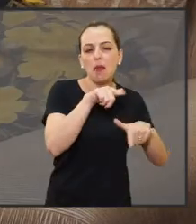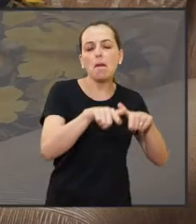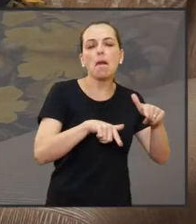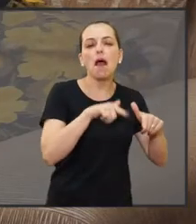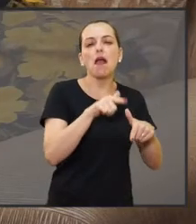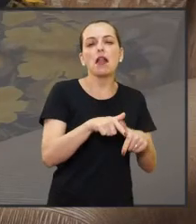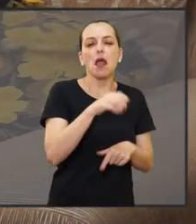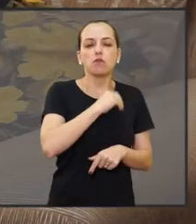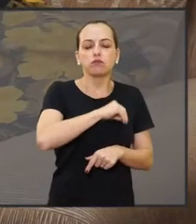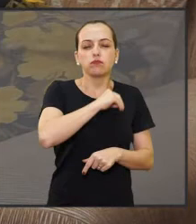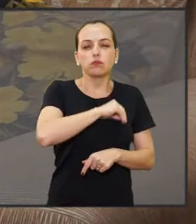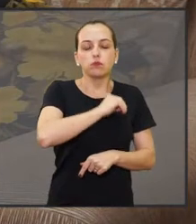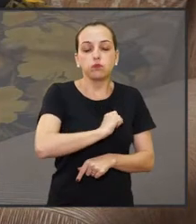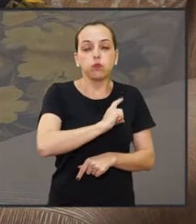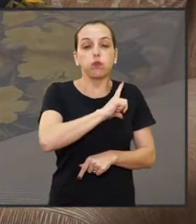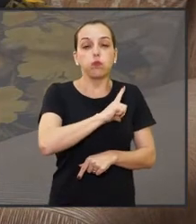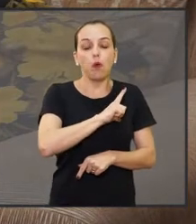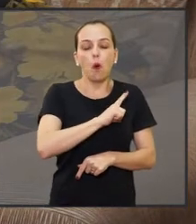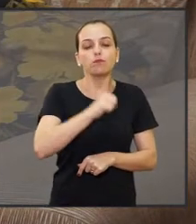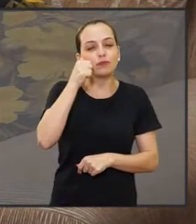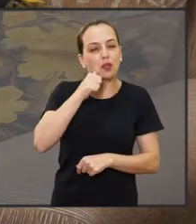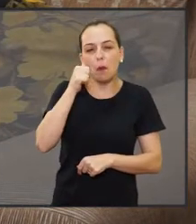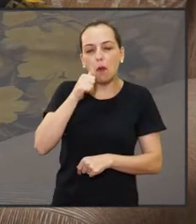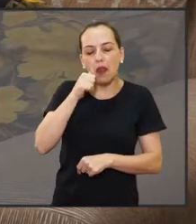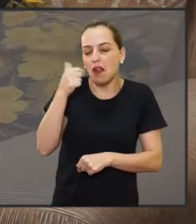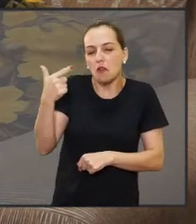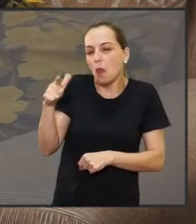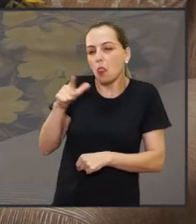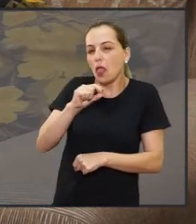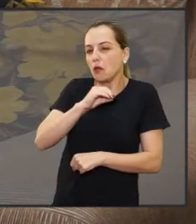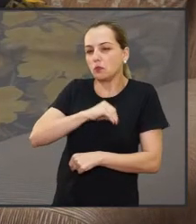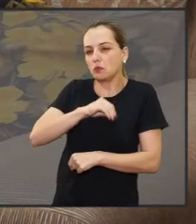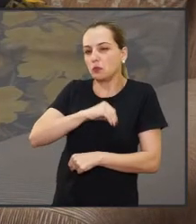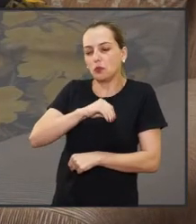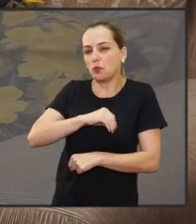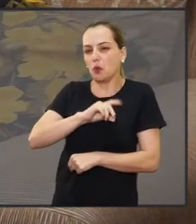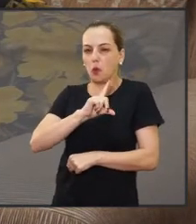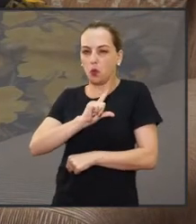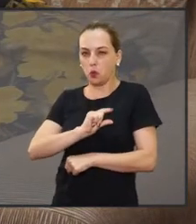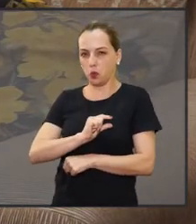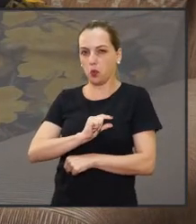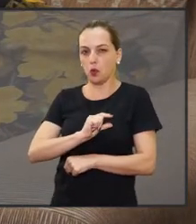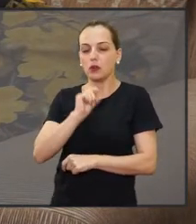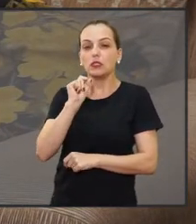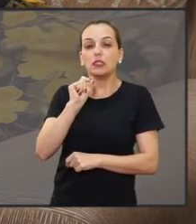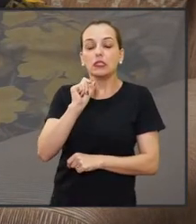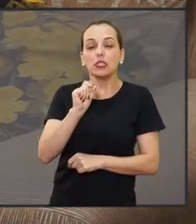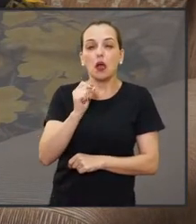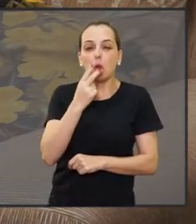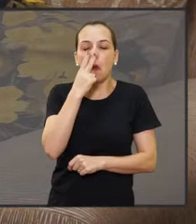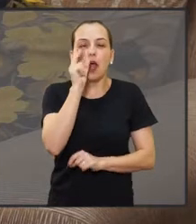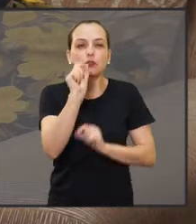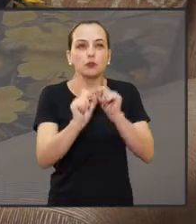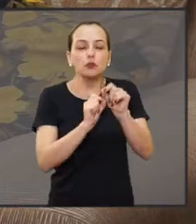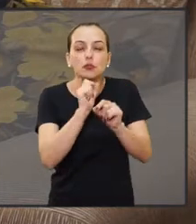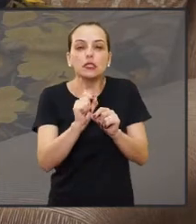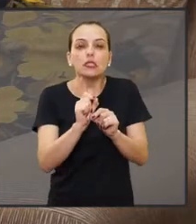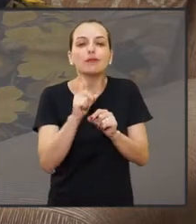ele é mais remunerado. Para a mulher já não tem essa renumeração que o homem já tem. Então eu acho que